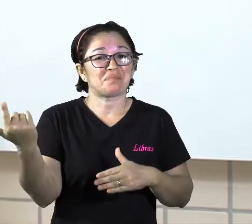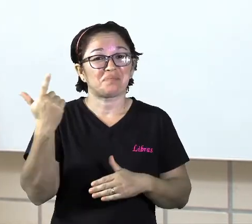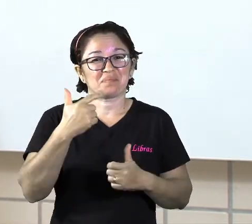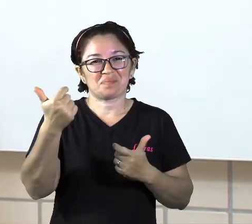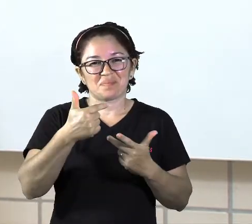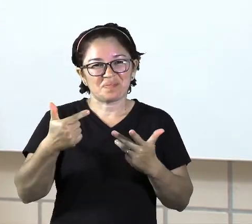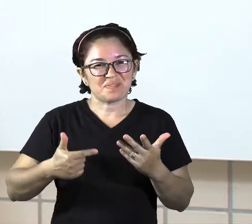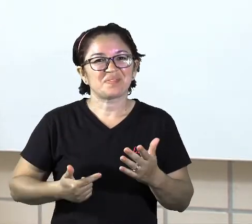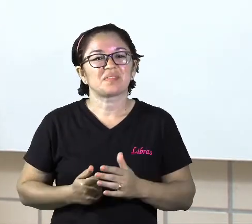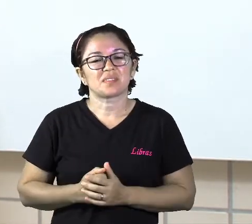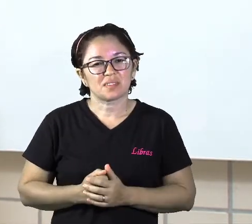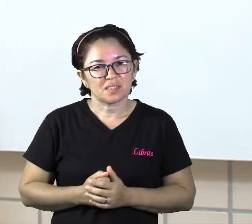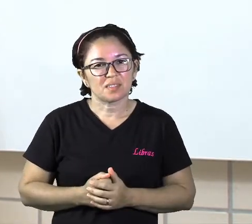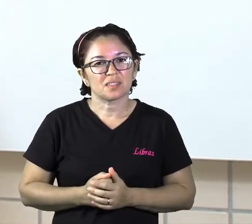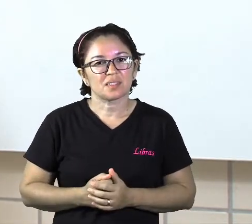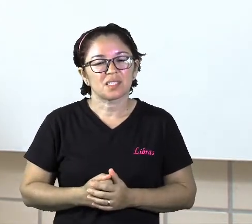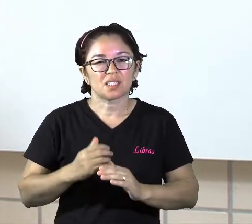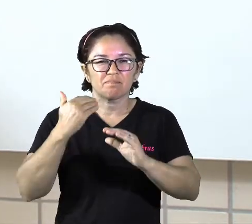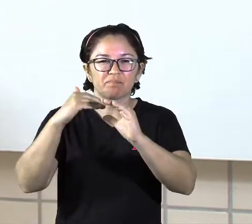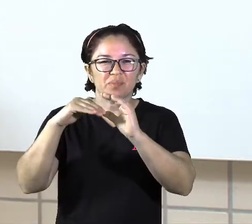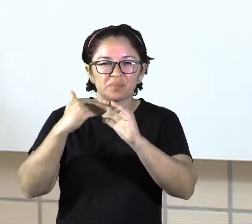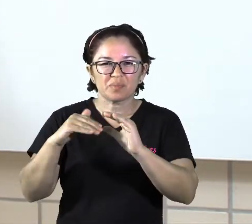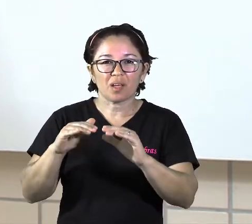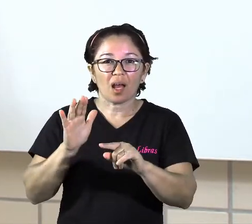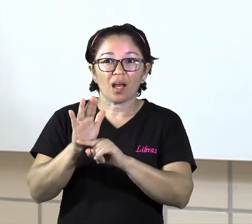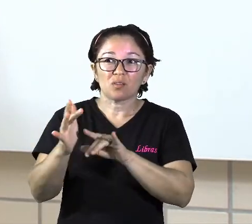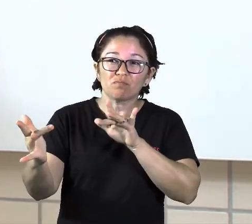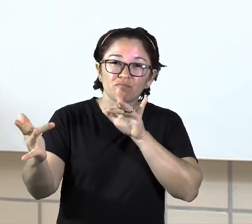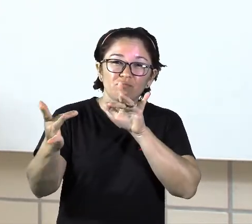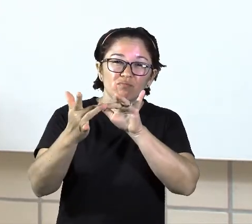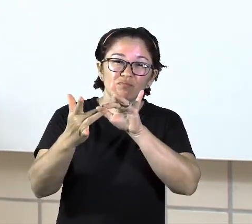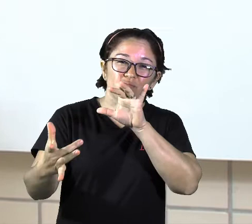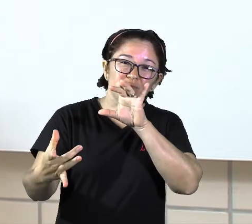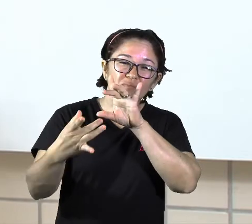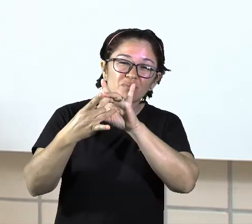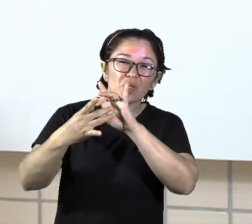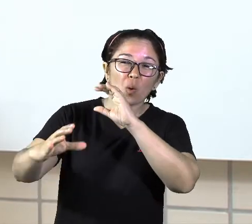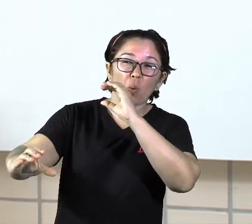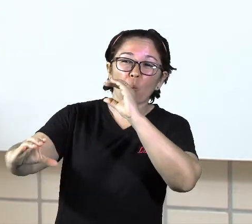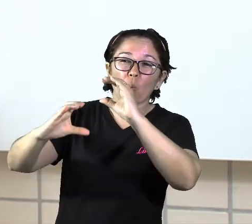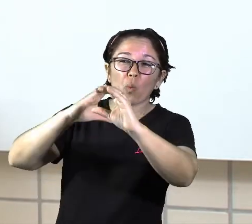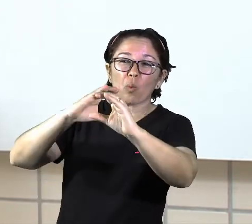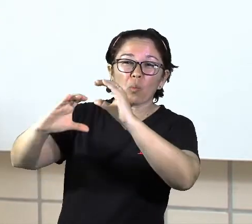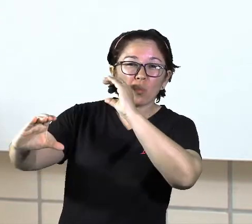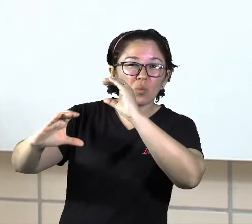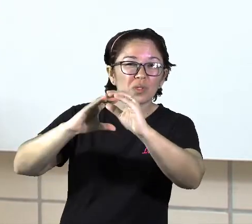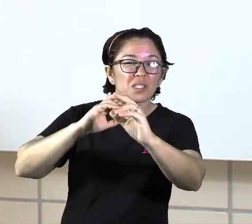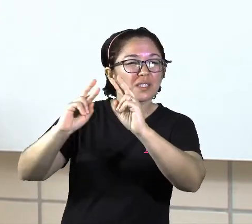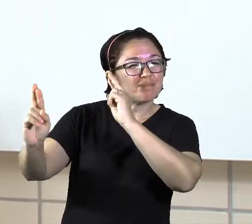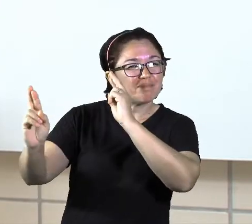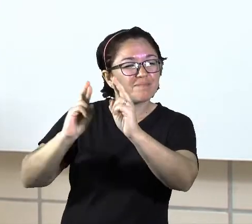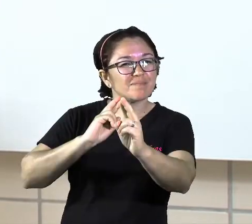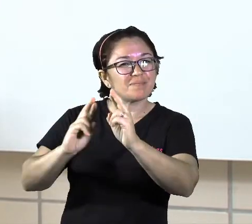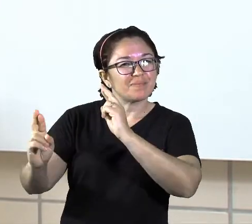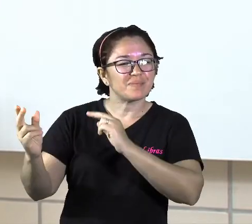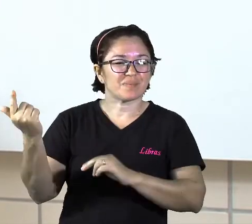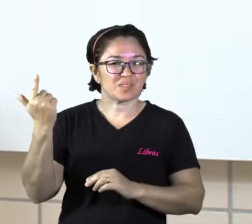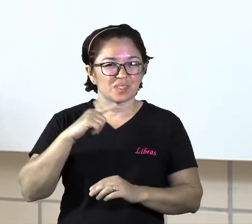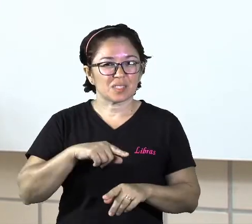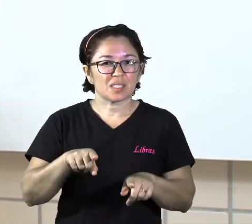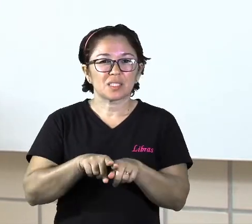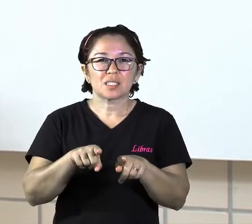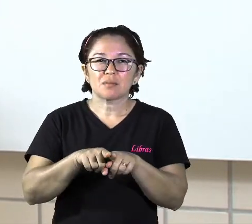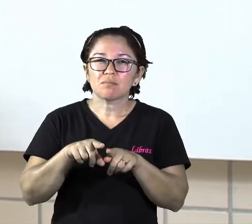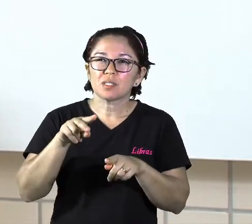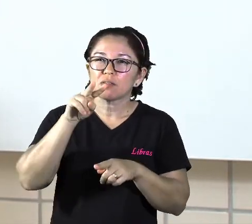vêm para suprir mesmo essa necessidade do homem de se comunicar, de registrar os seus conhecimentos,